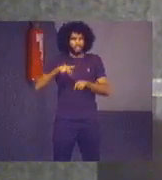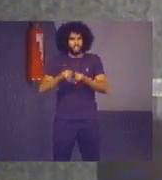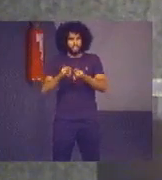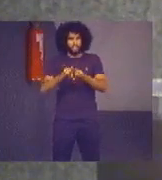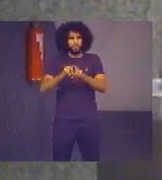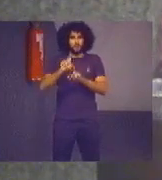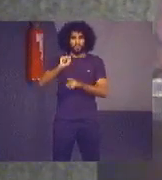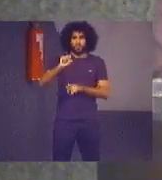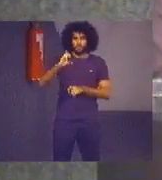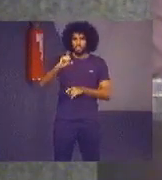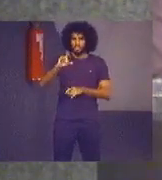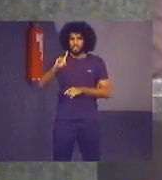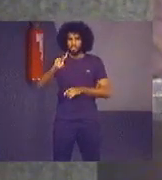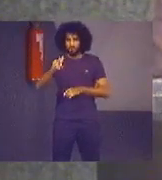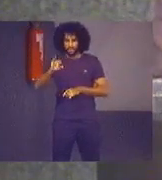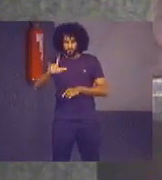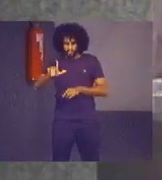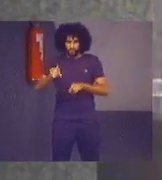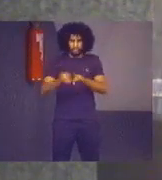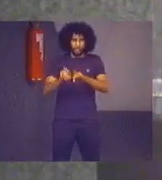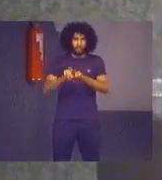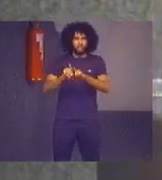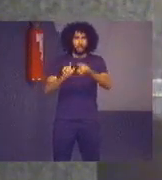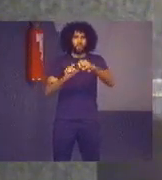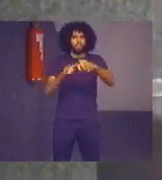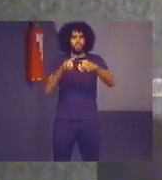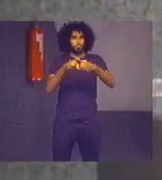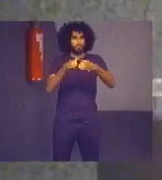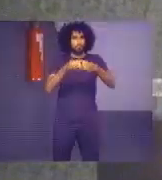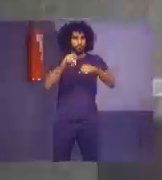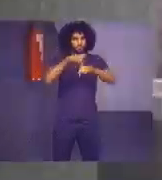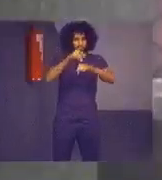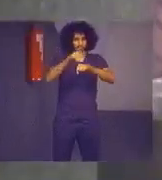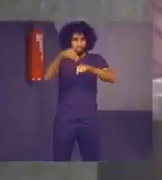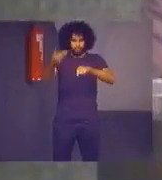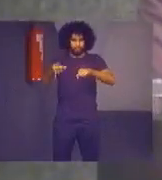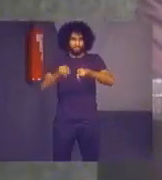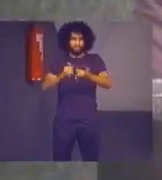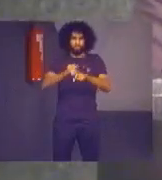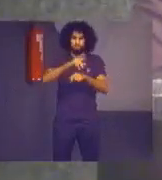cidadãos, organismos internacionais e outros.